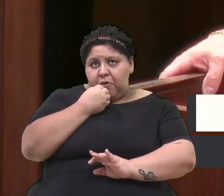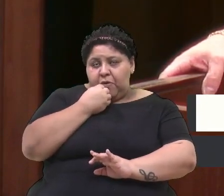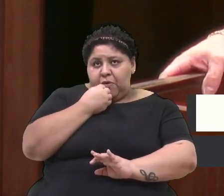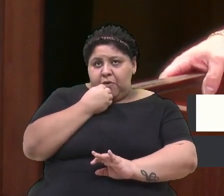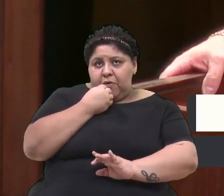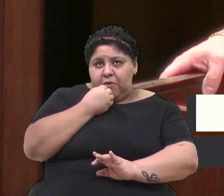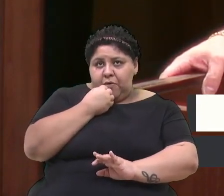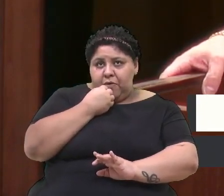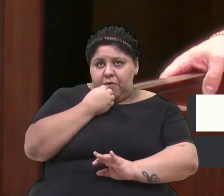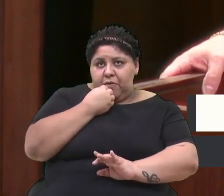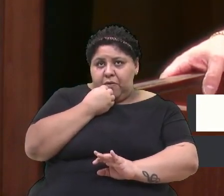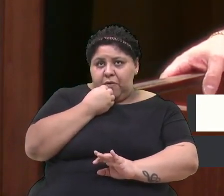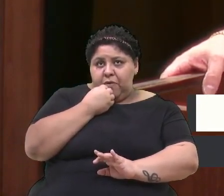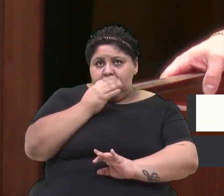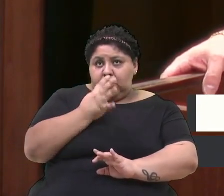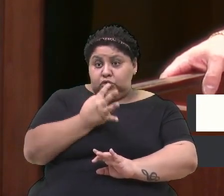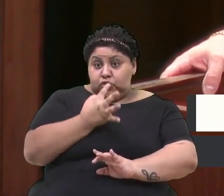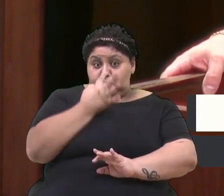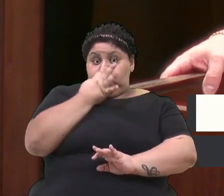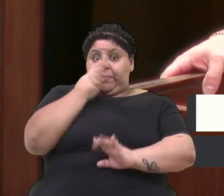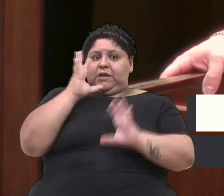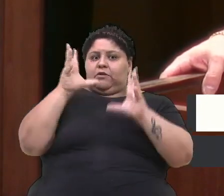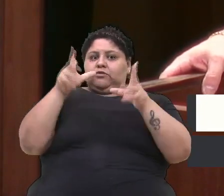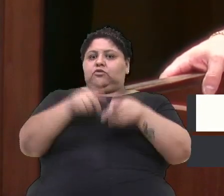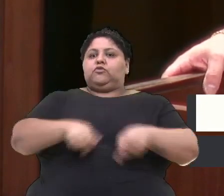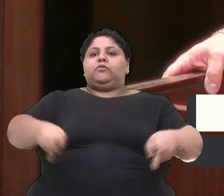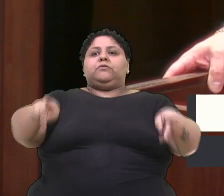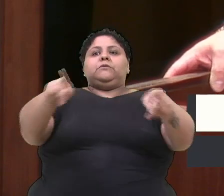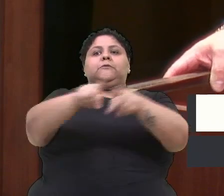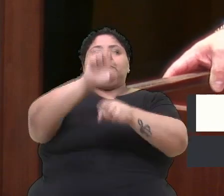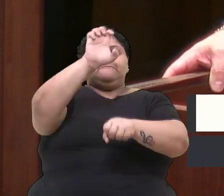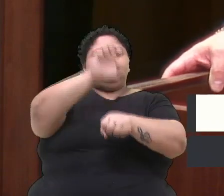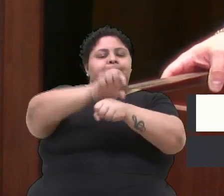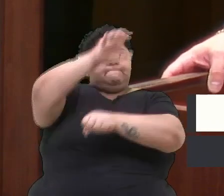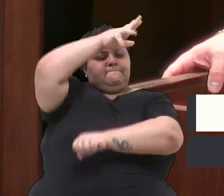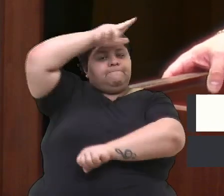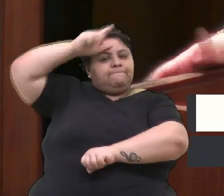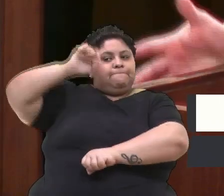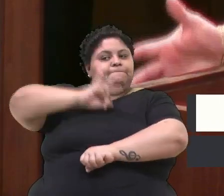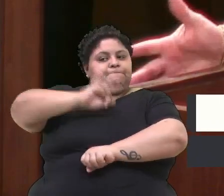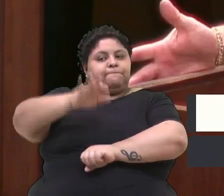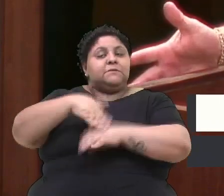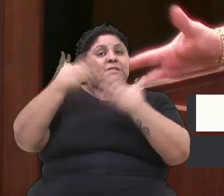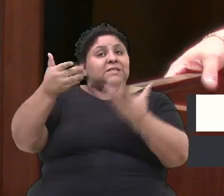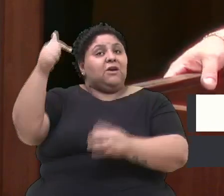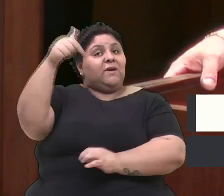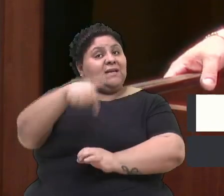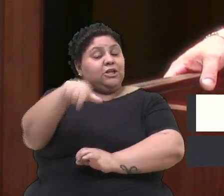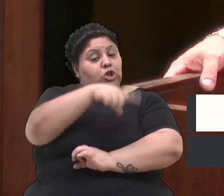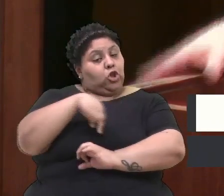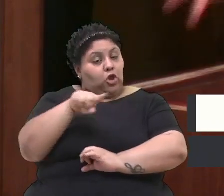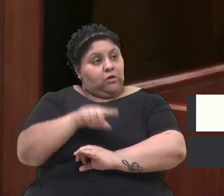a população a nível municipal, estadual e federal. Então, cabe aqui a nós